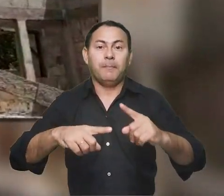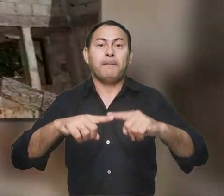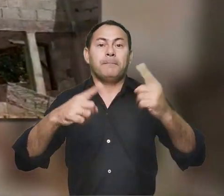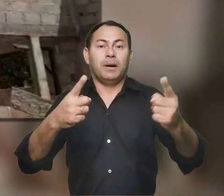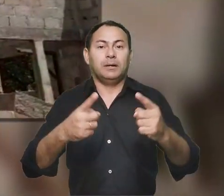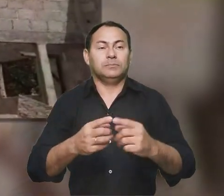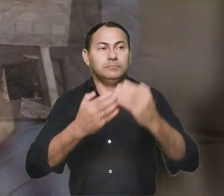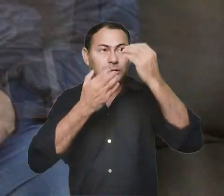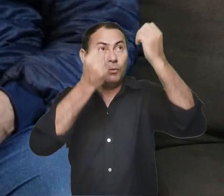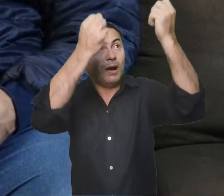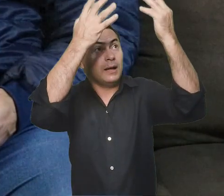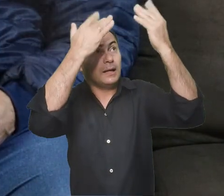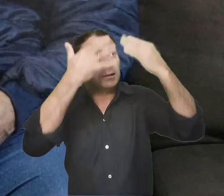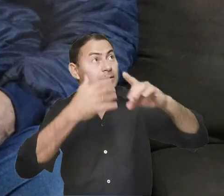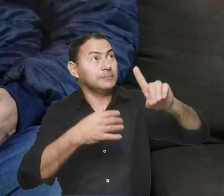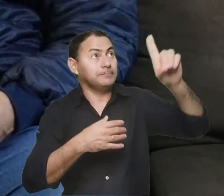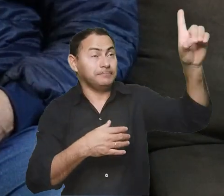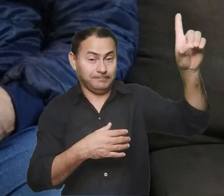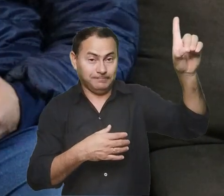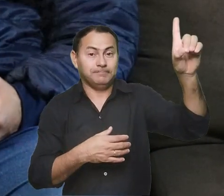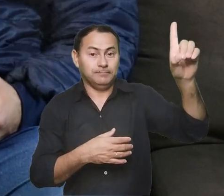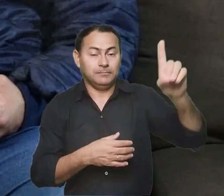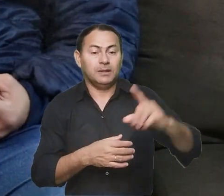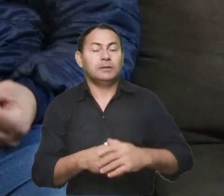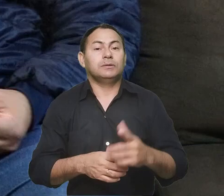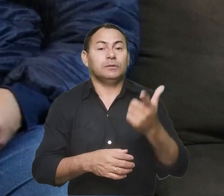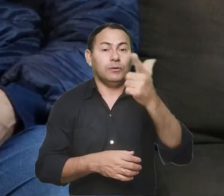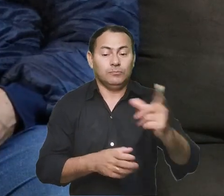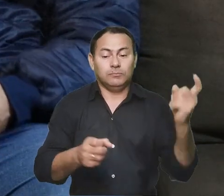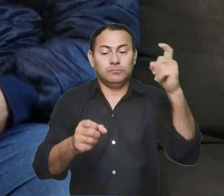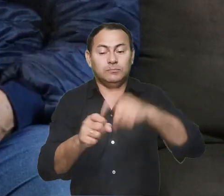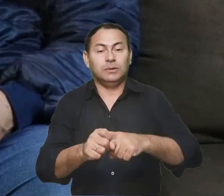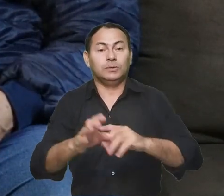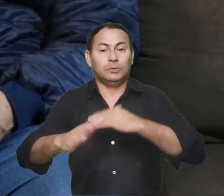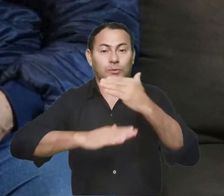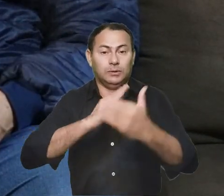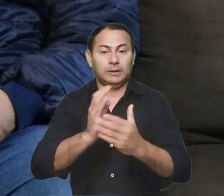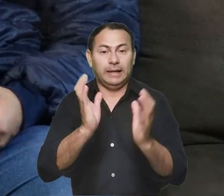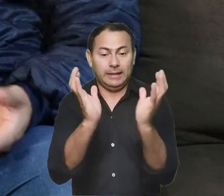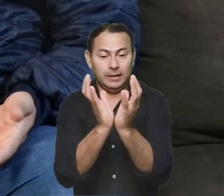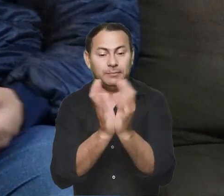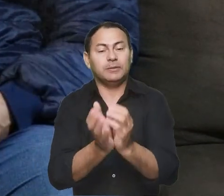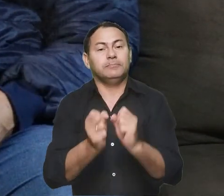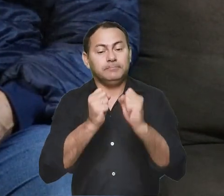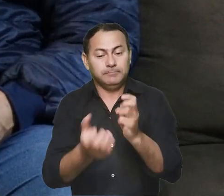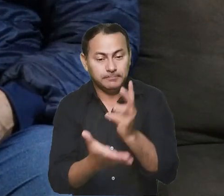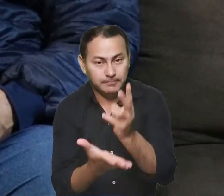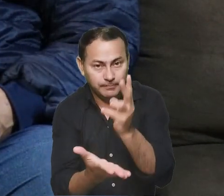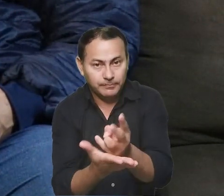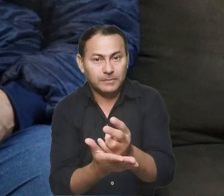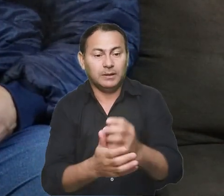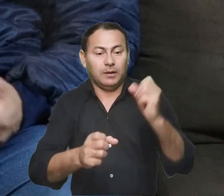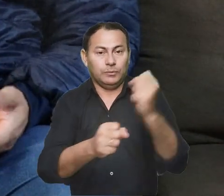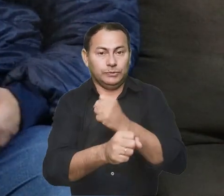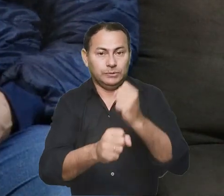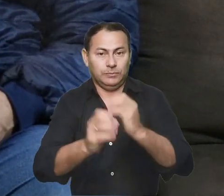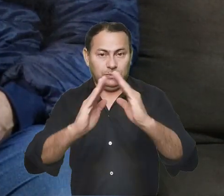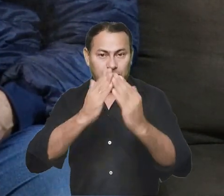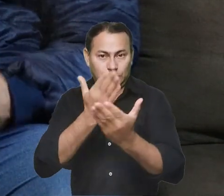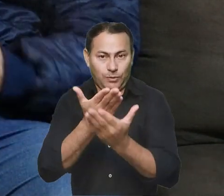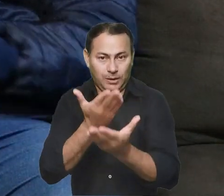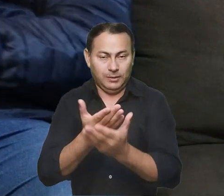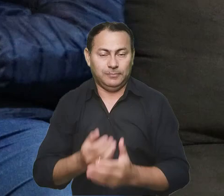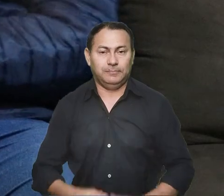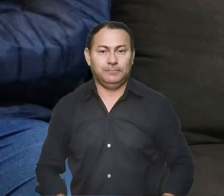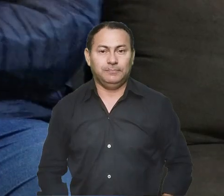um desafio, mas com a graça de Deus, logo voltamos a equipe toda e pudemos dar continuidade na obra.